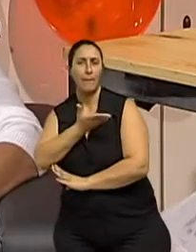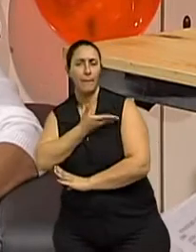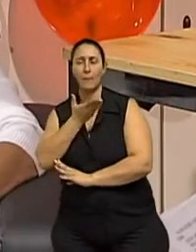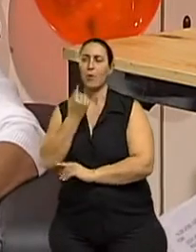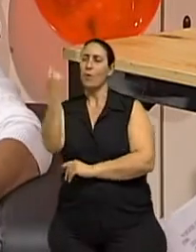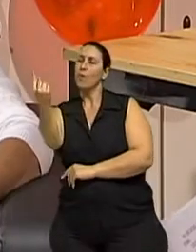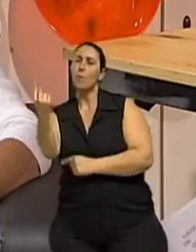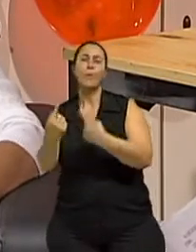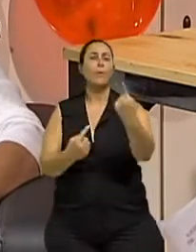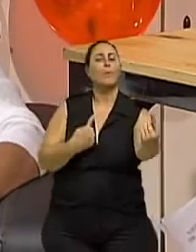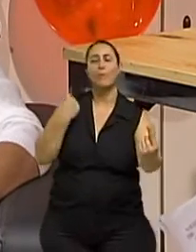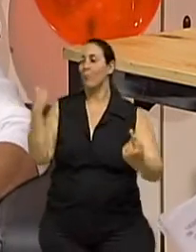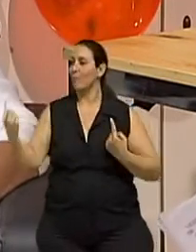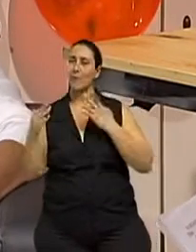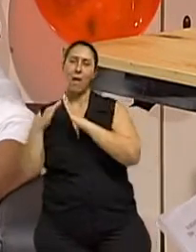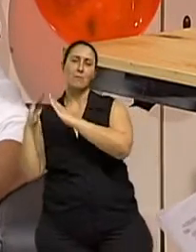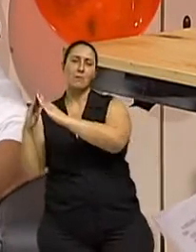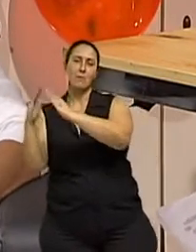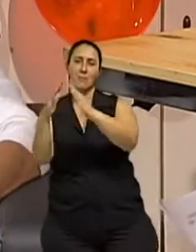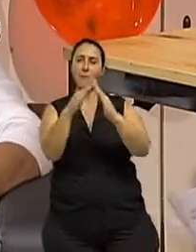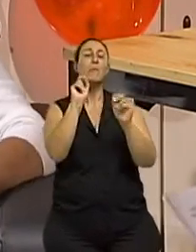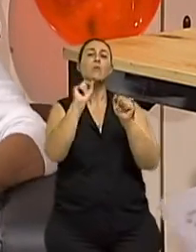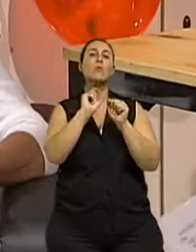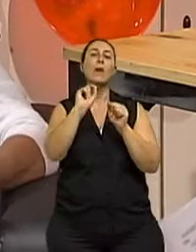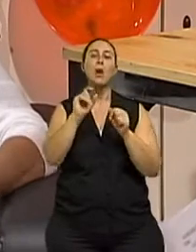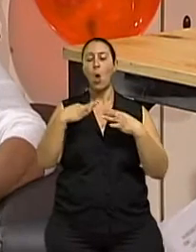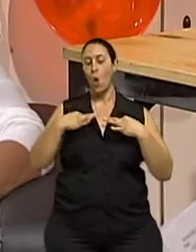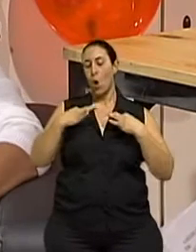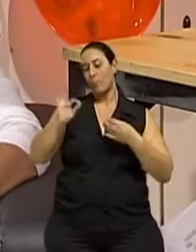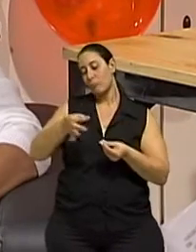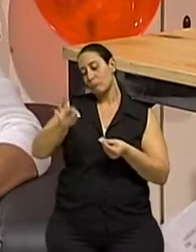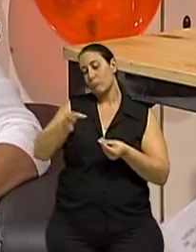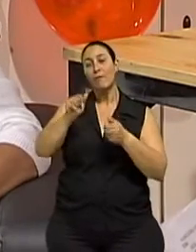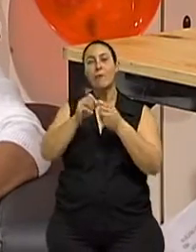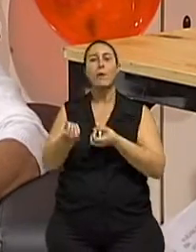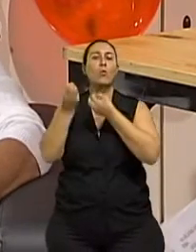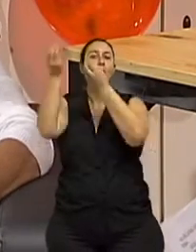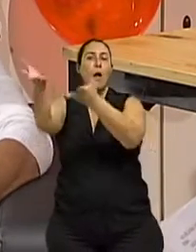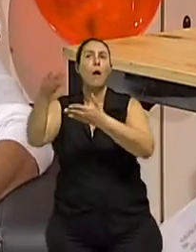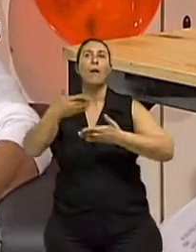na casa de outra, para fazer o quê? Roupinhas de nenê, para doar para a Santa Casa.